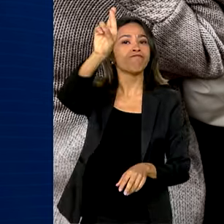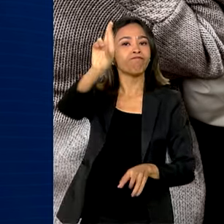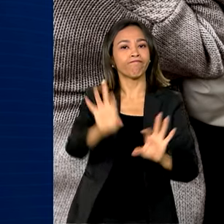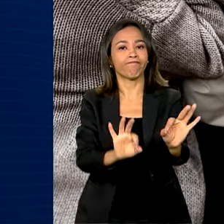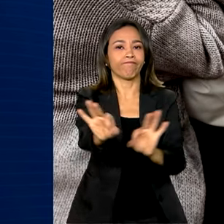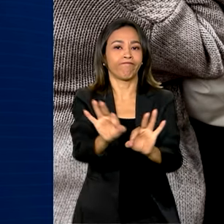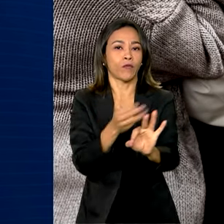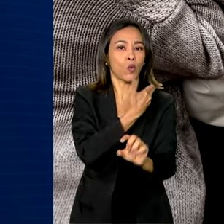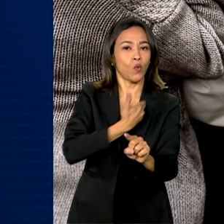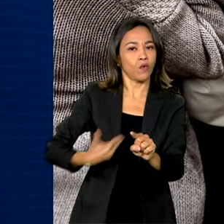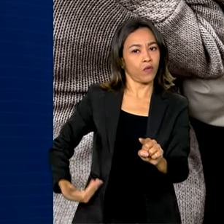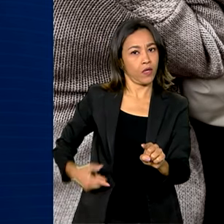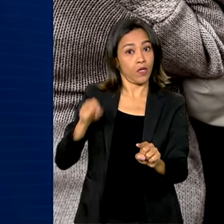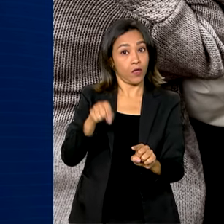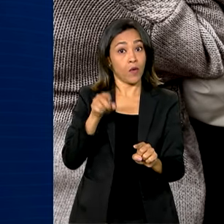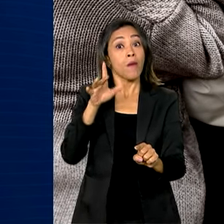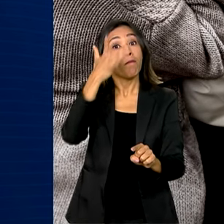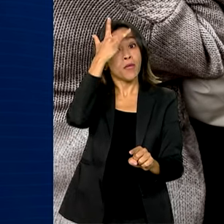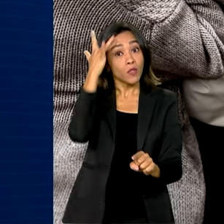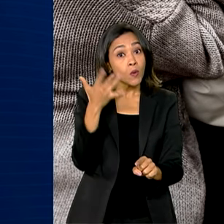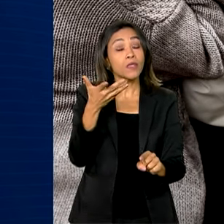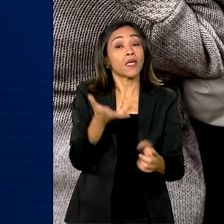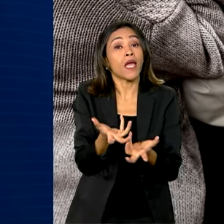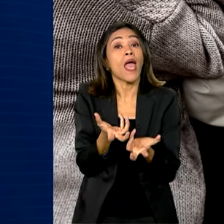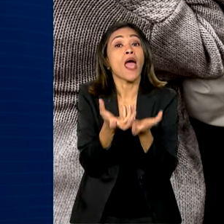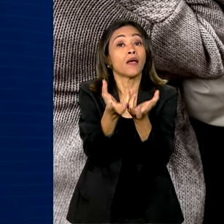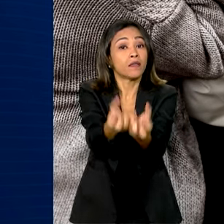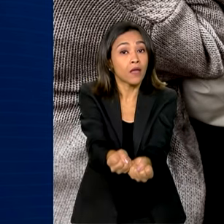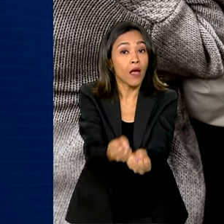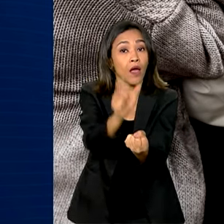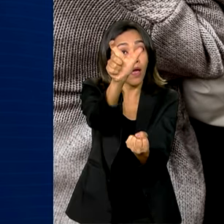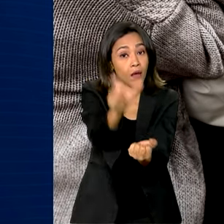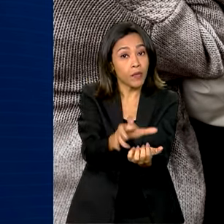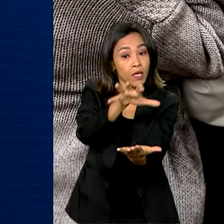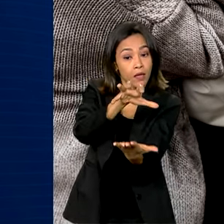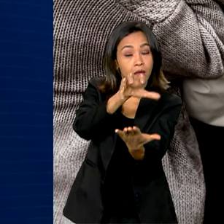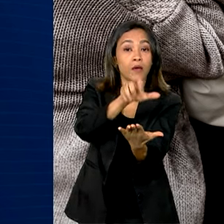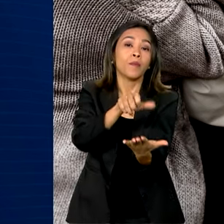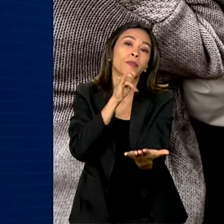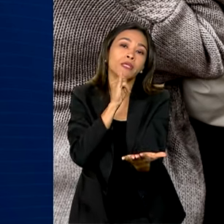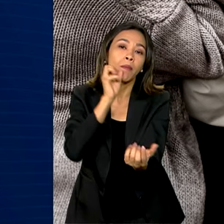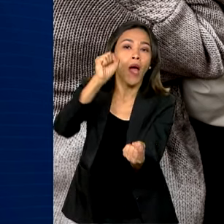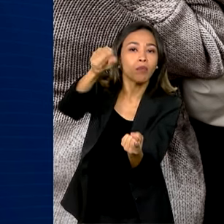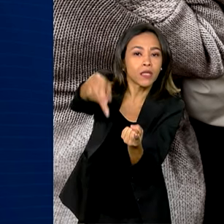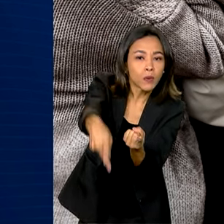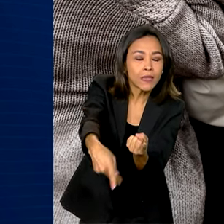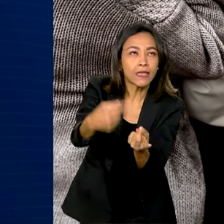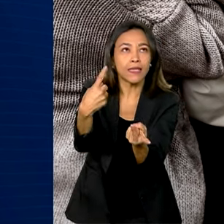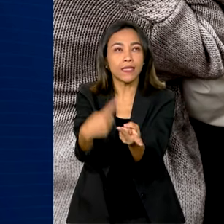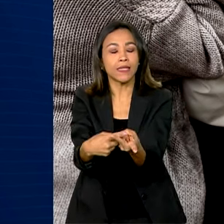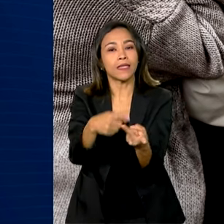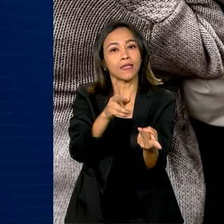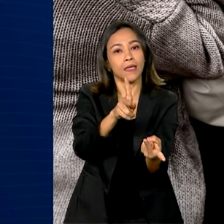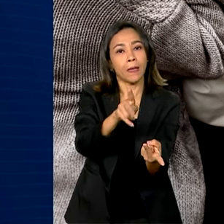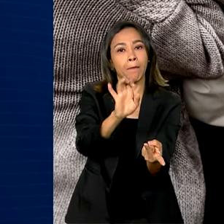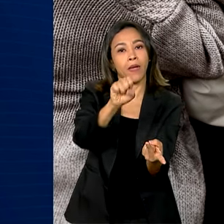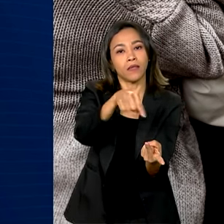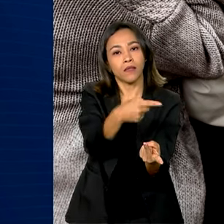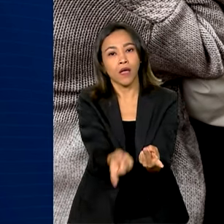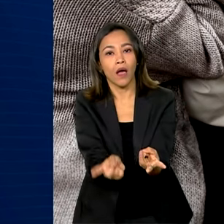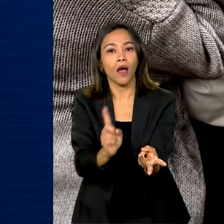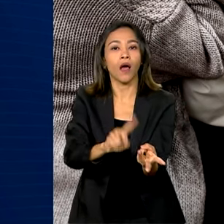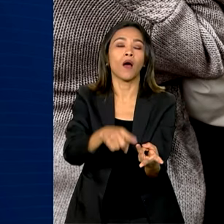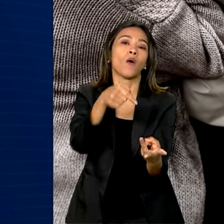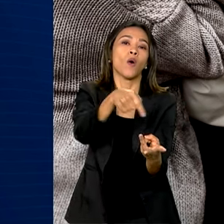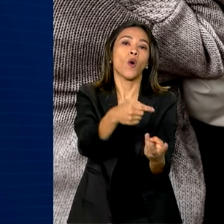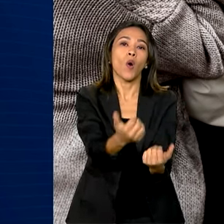feito apenas com os beneficiários que recebem algum benefício de longa duração, como aposentadorias, pensões e auxílio